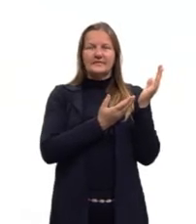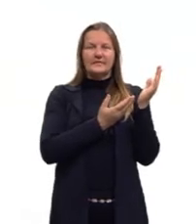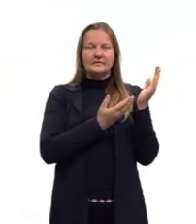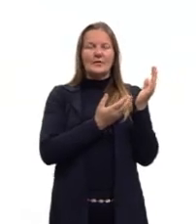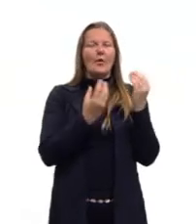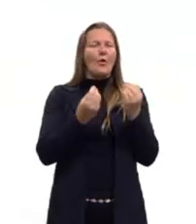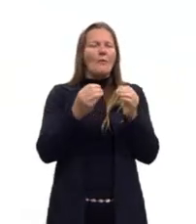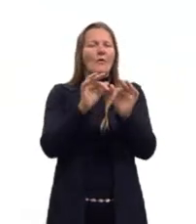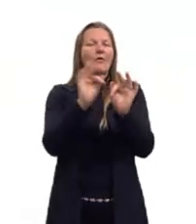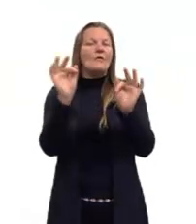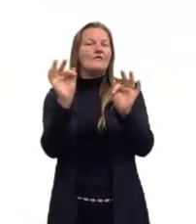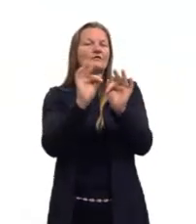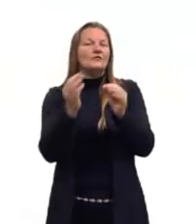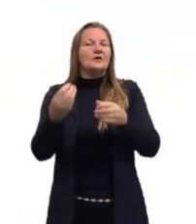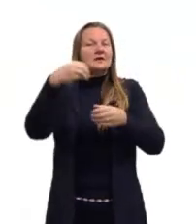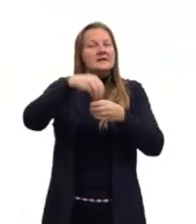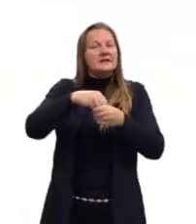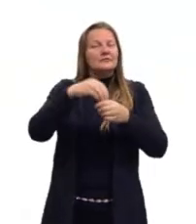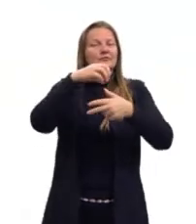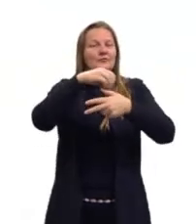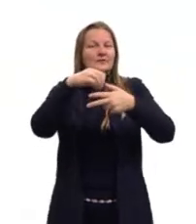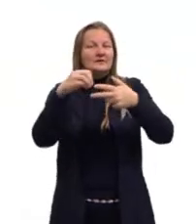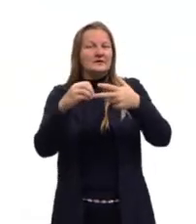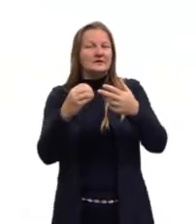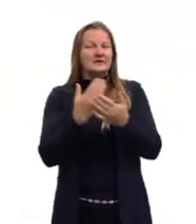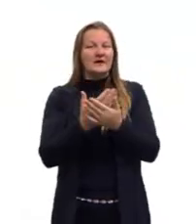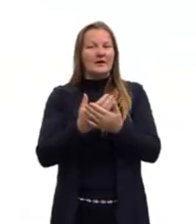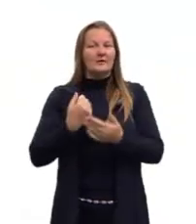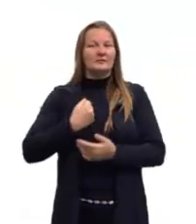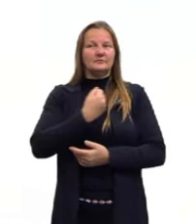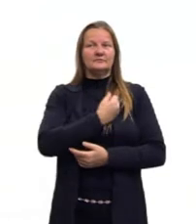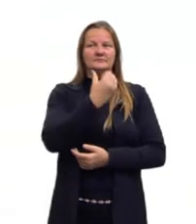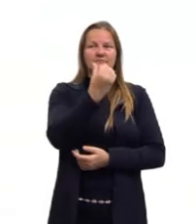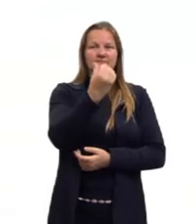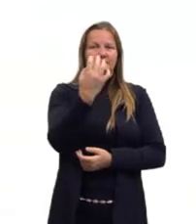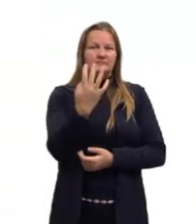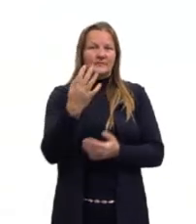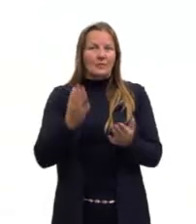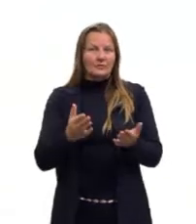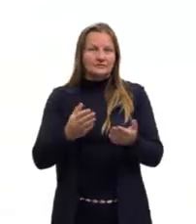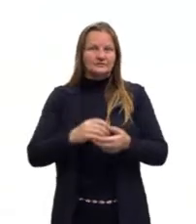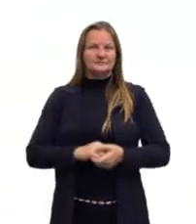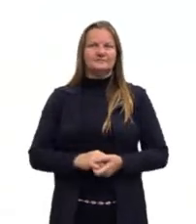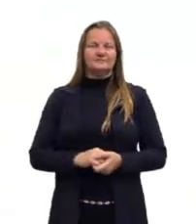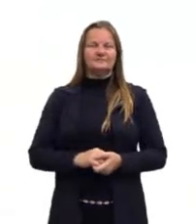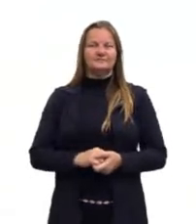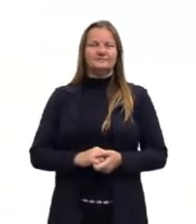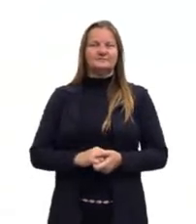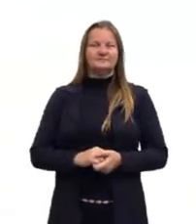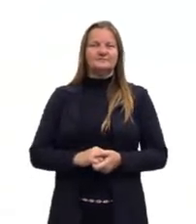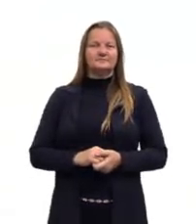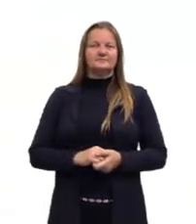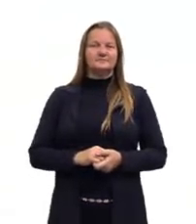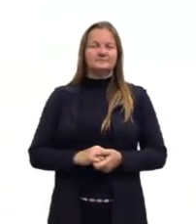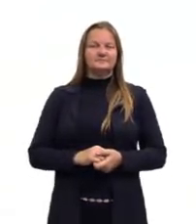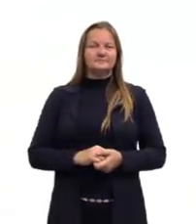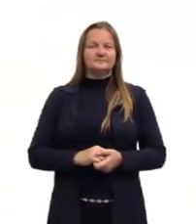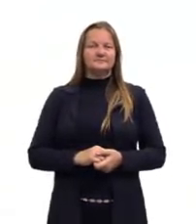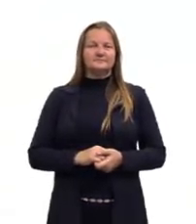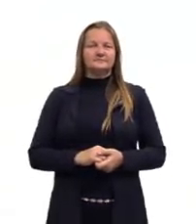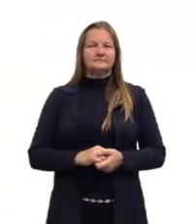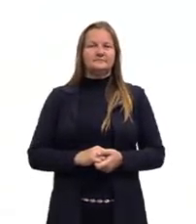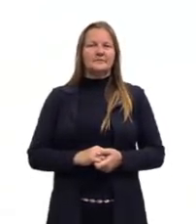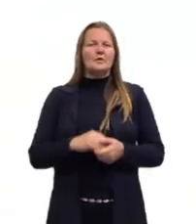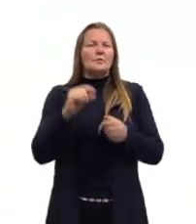funções no ENEM, na nossa aula de número 64. E nós vamos então trabalhar com um